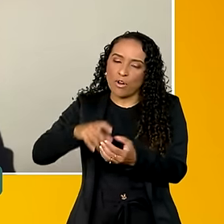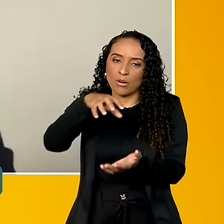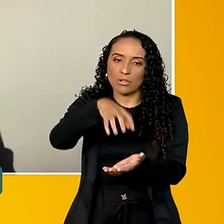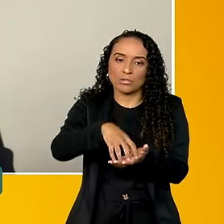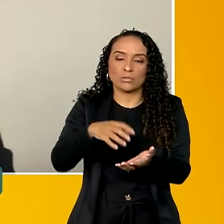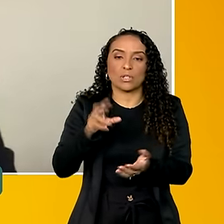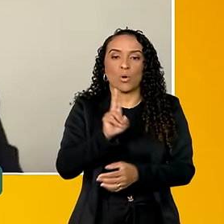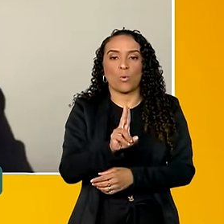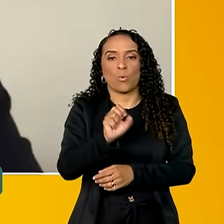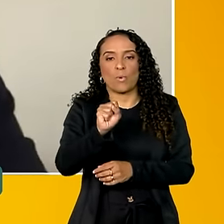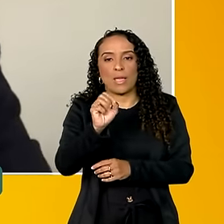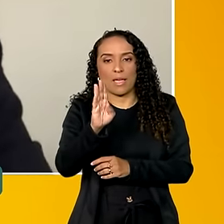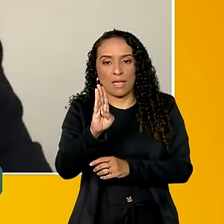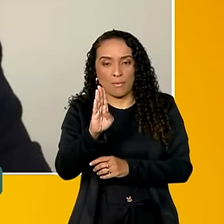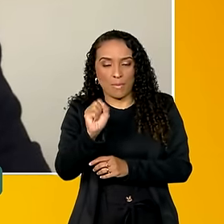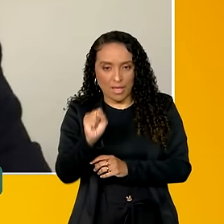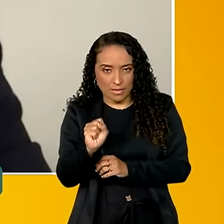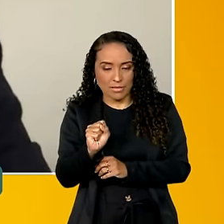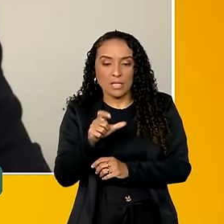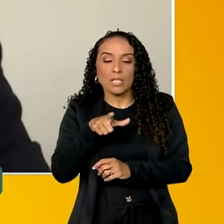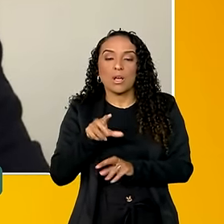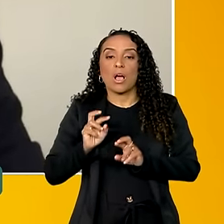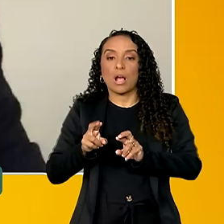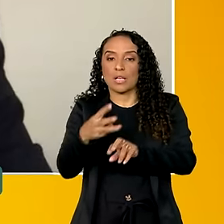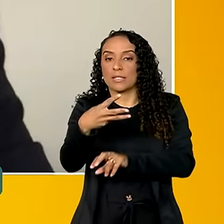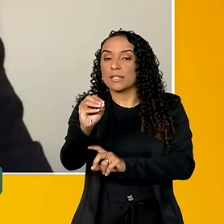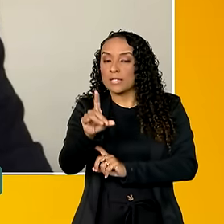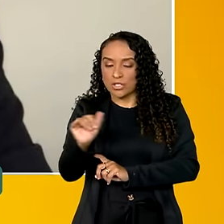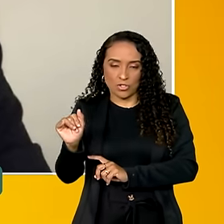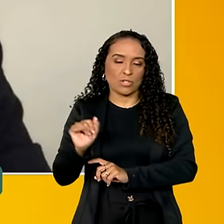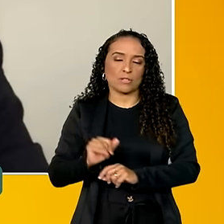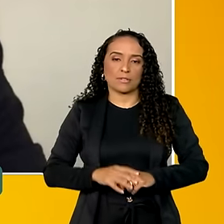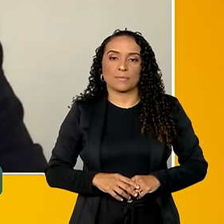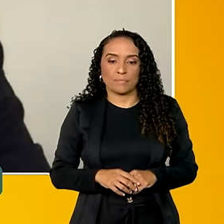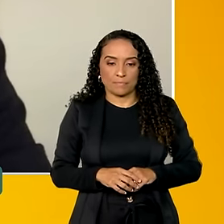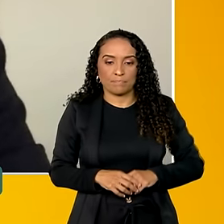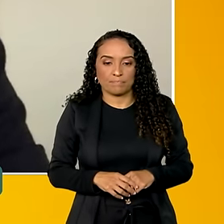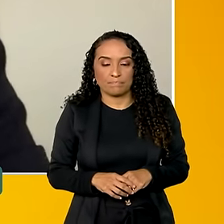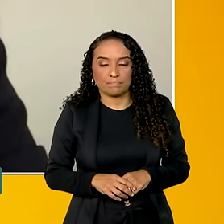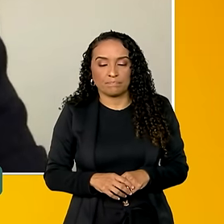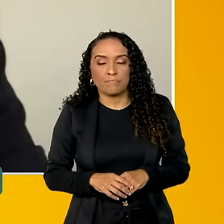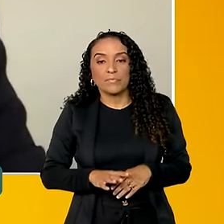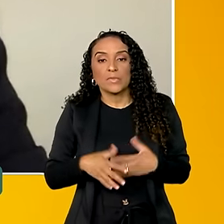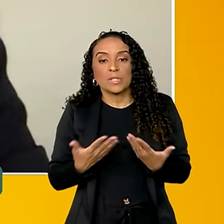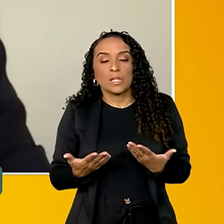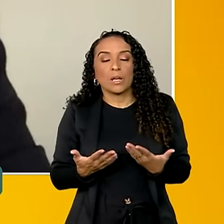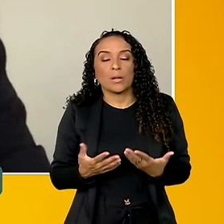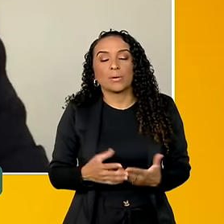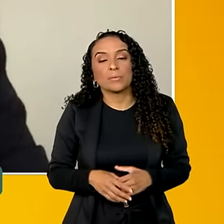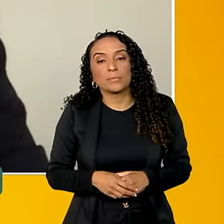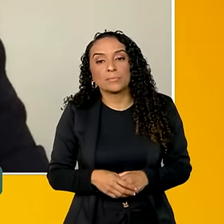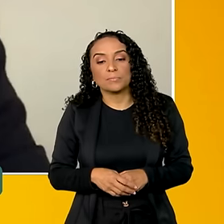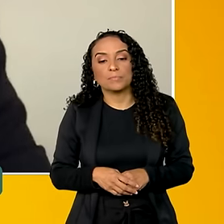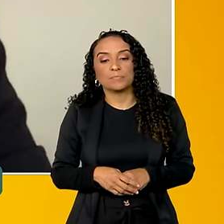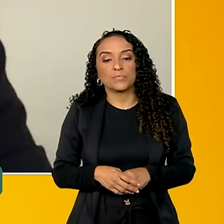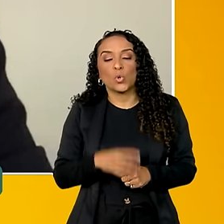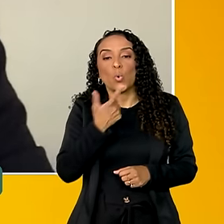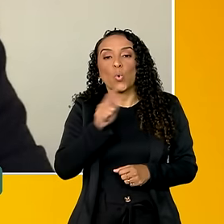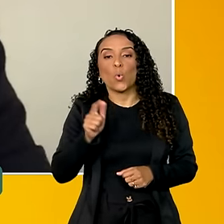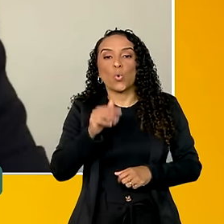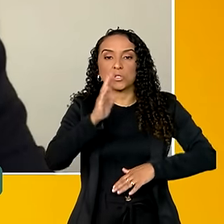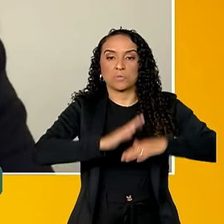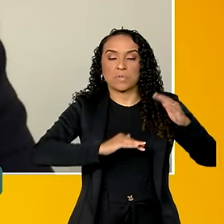básica de saúde. Então, para cânceres é 30 dias, até mais do que você falou. E para as outras